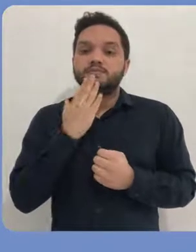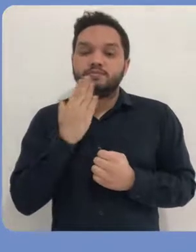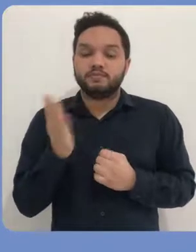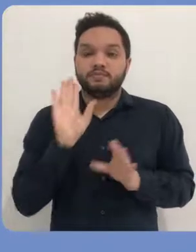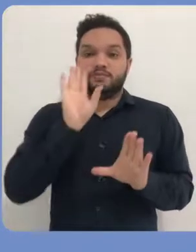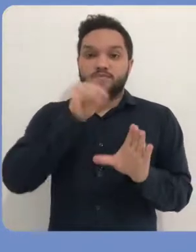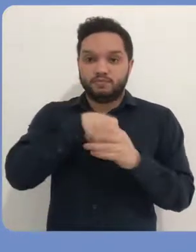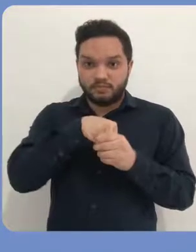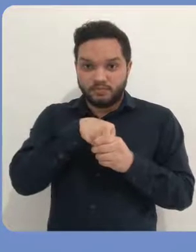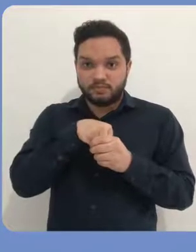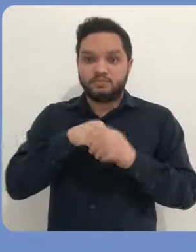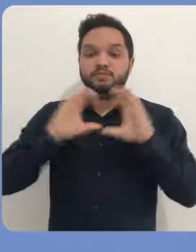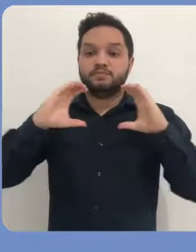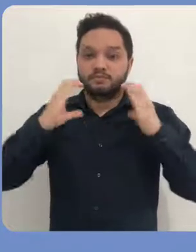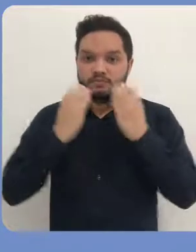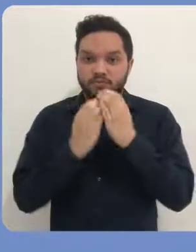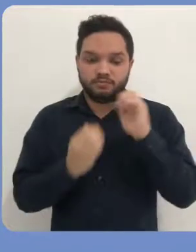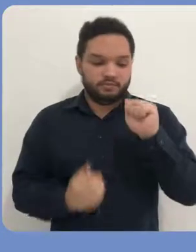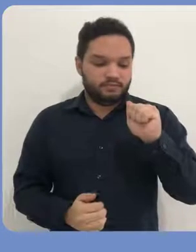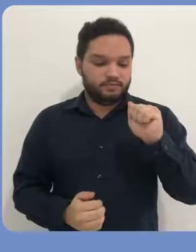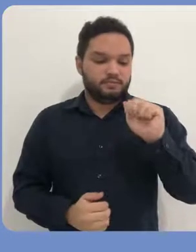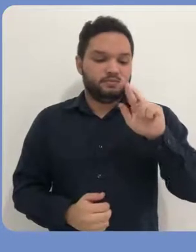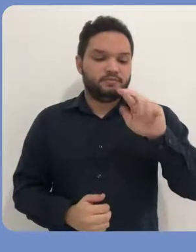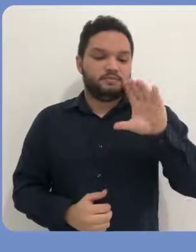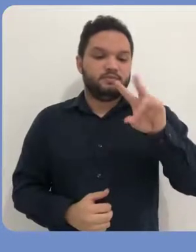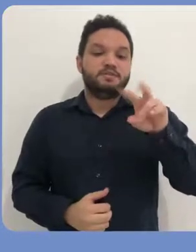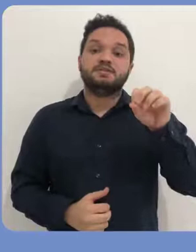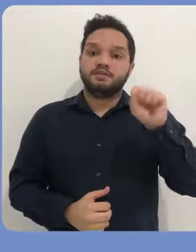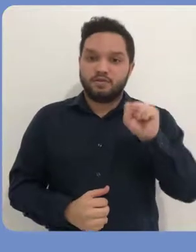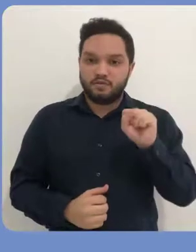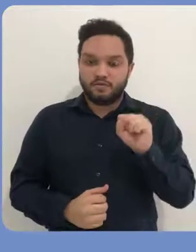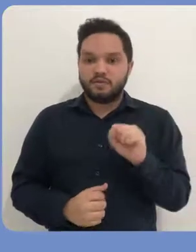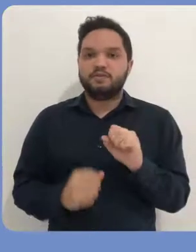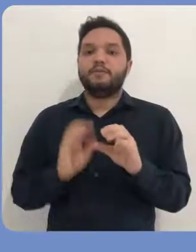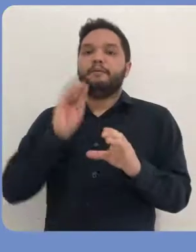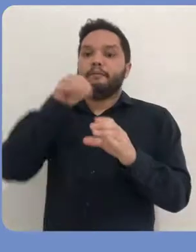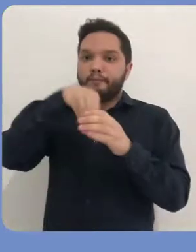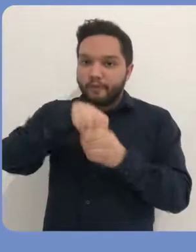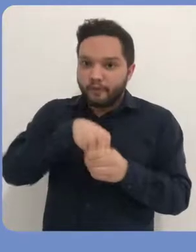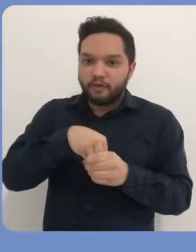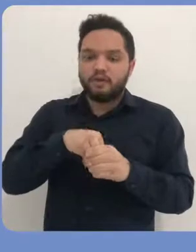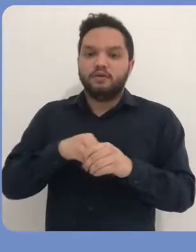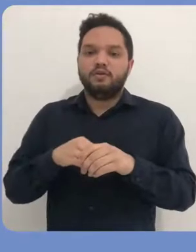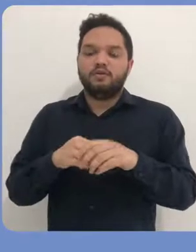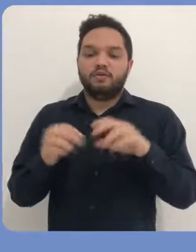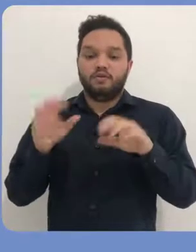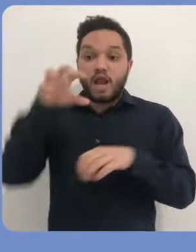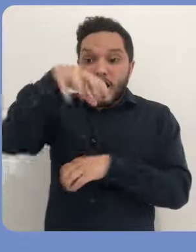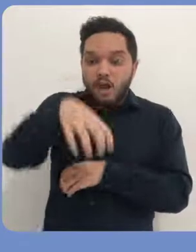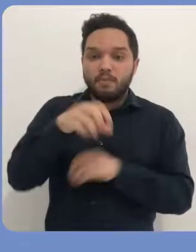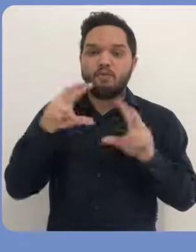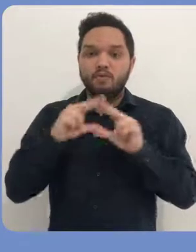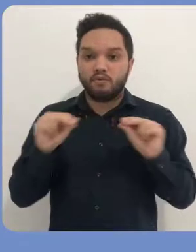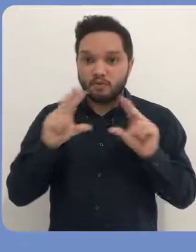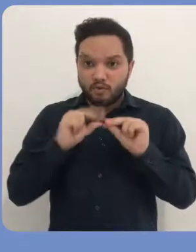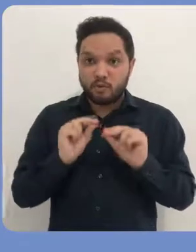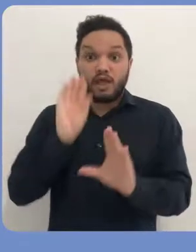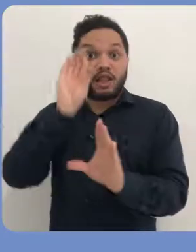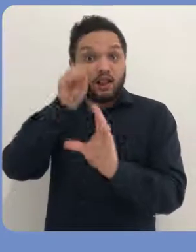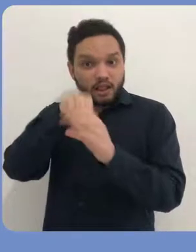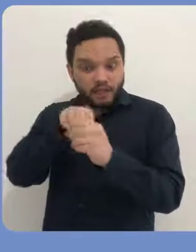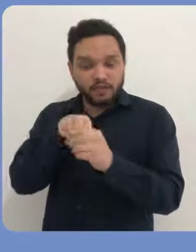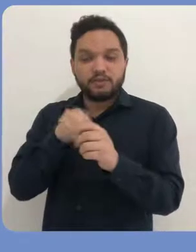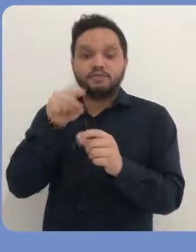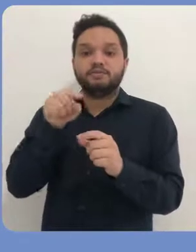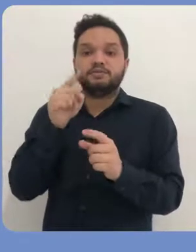solicitação que vai estar dentro da comunidade Acervo, Campus Florianópolis e dentro de